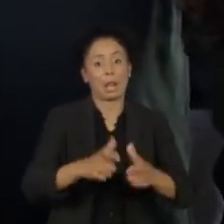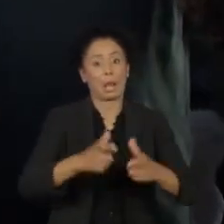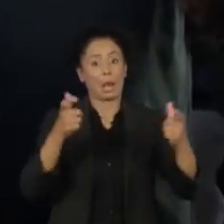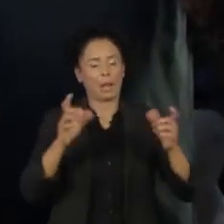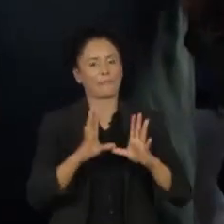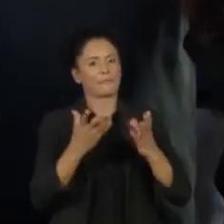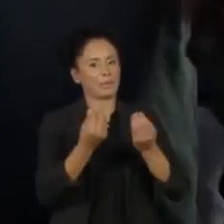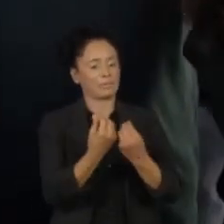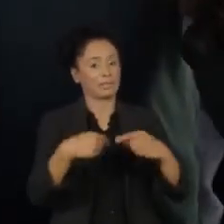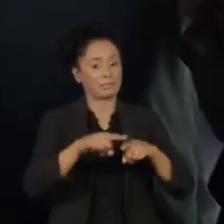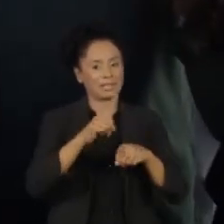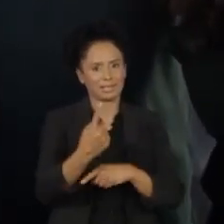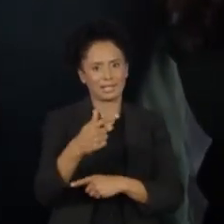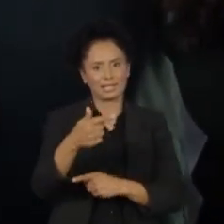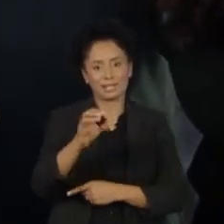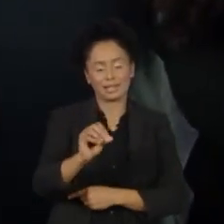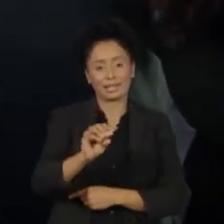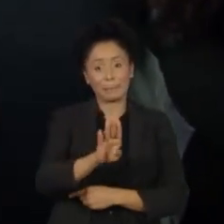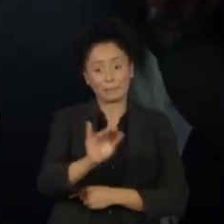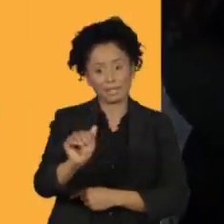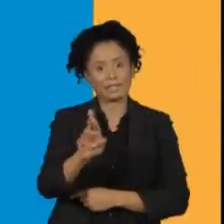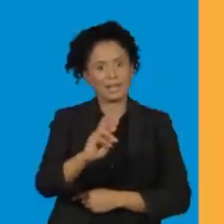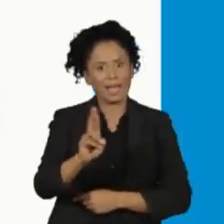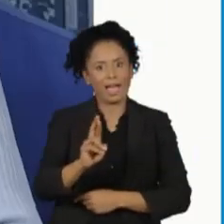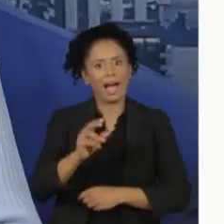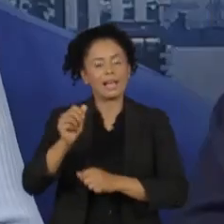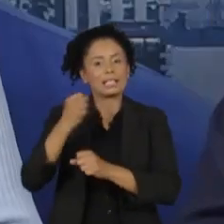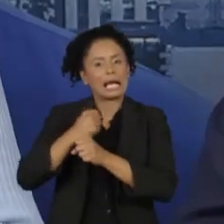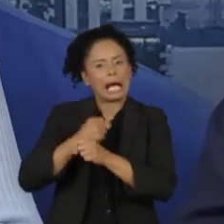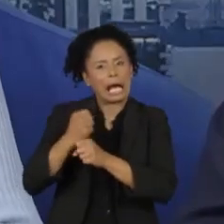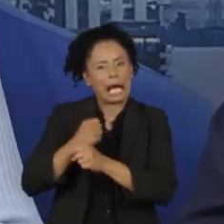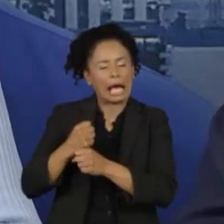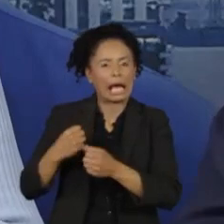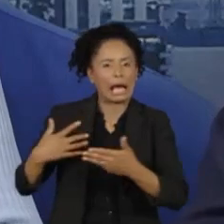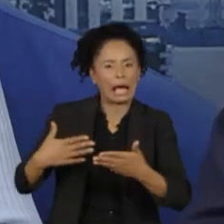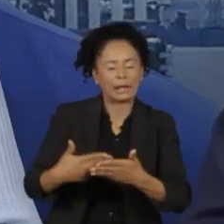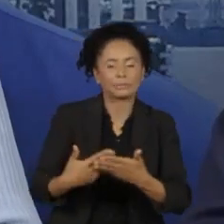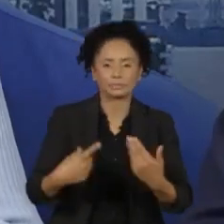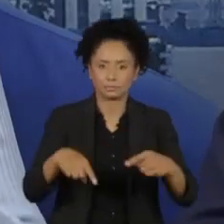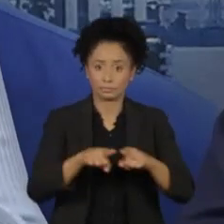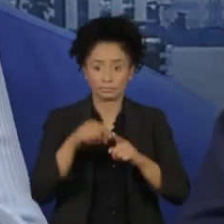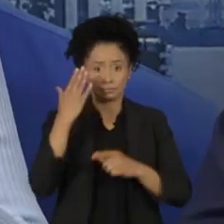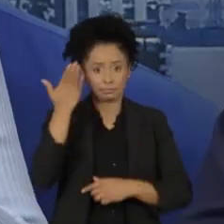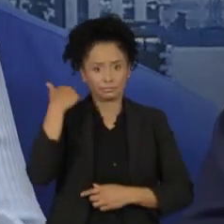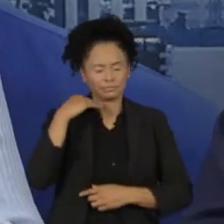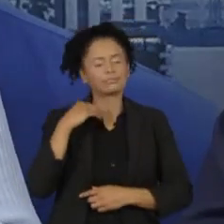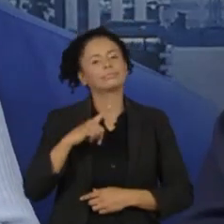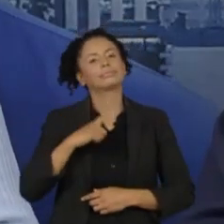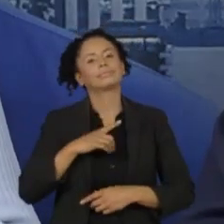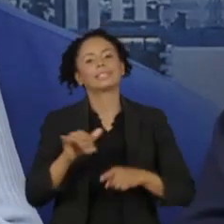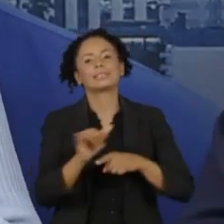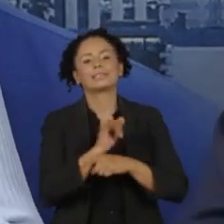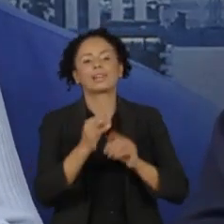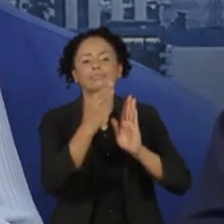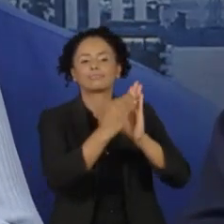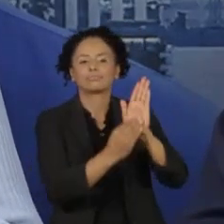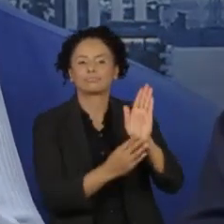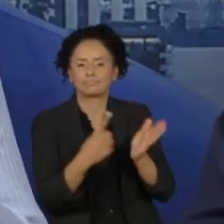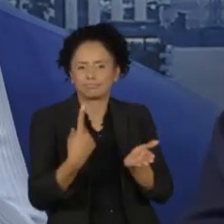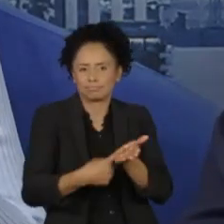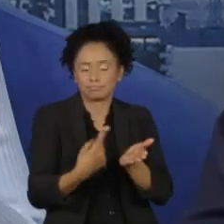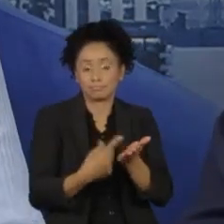170 bilhões de reais por ano. Simone Tebbit investe numa agenda cultural. Nesta manhã, tem encontro com